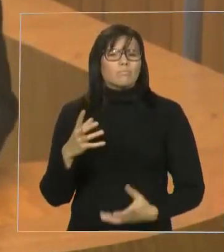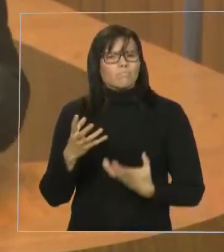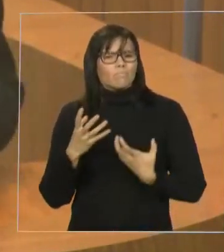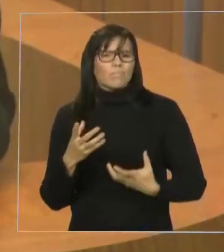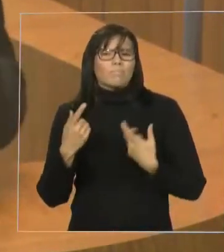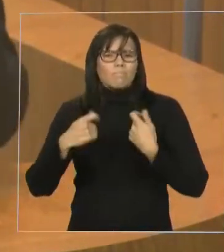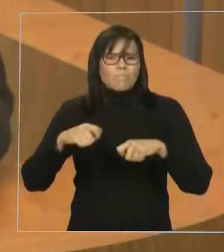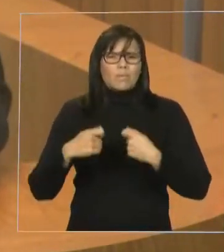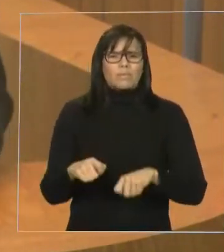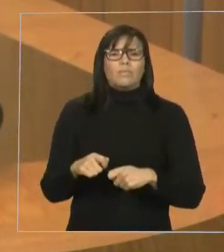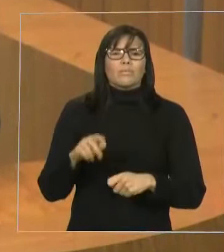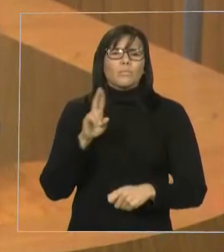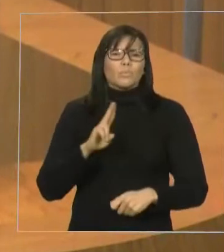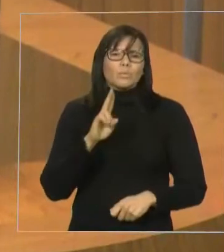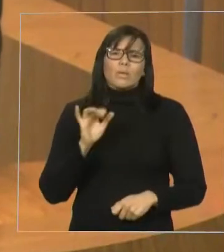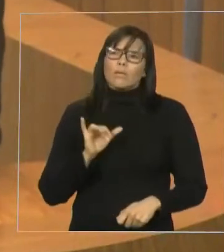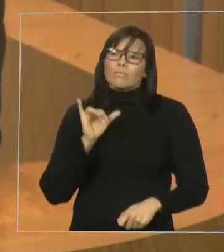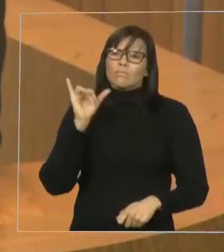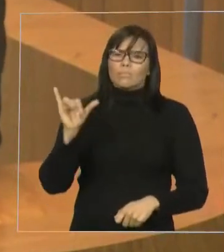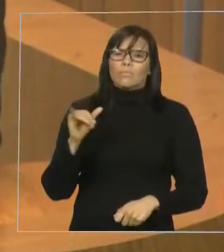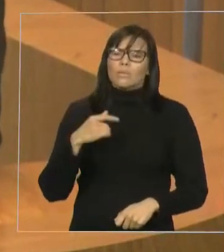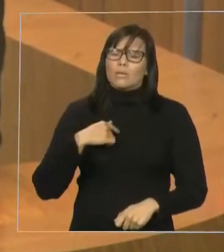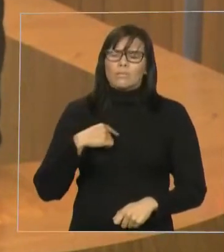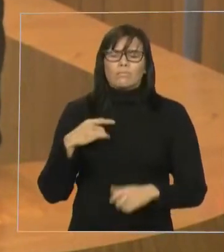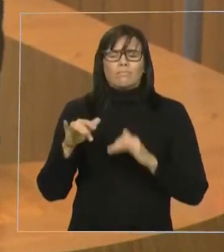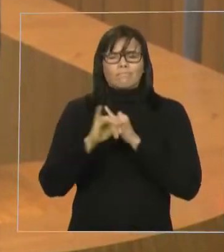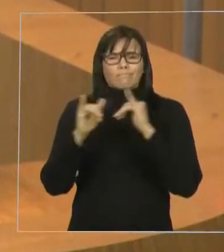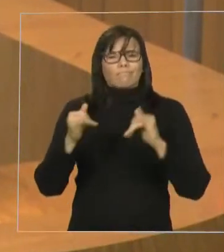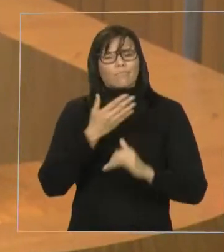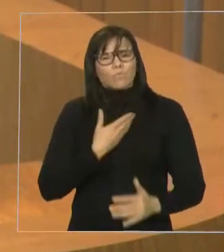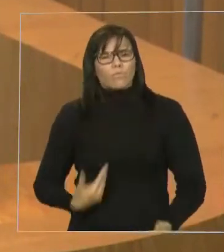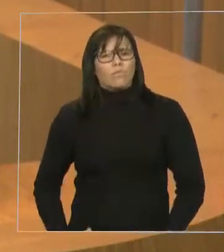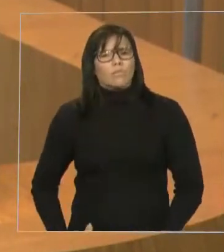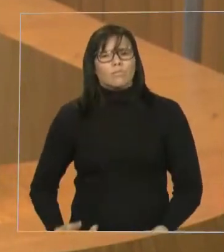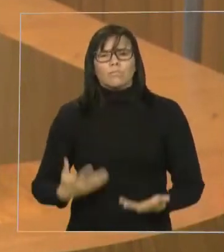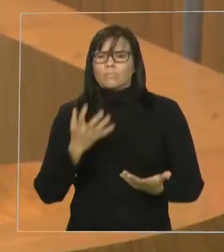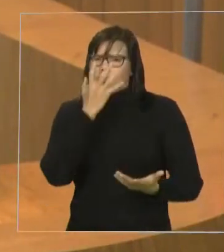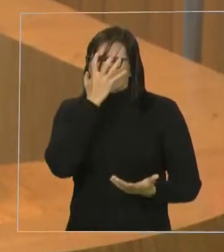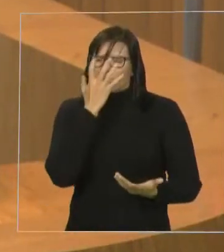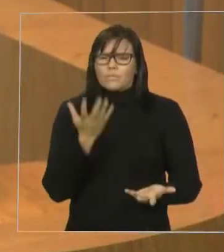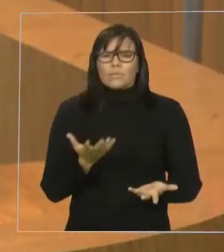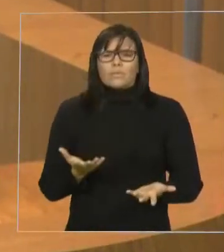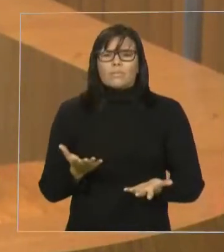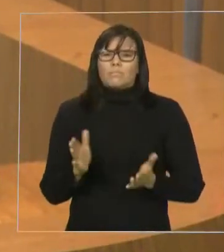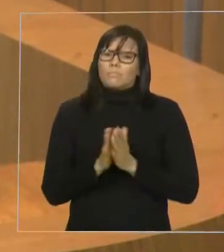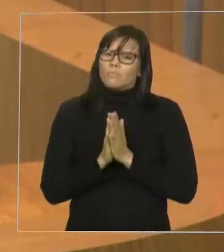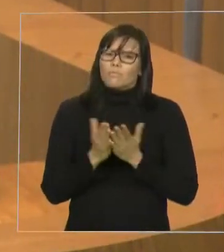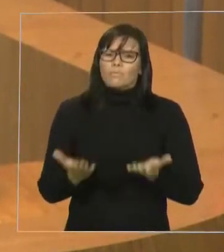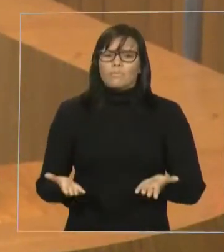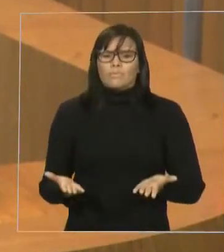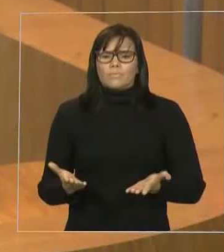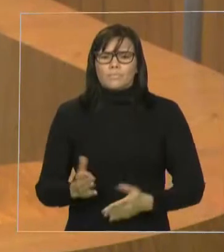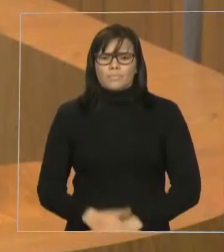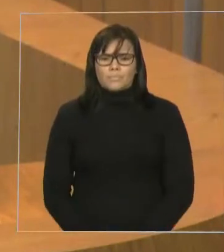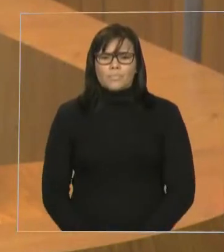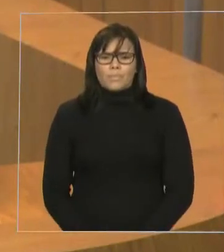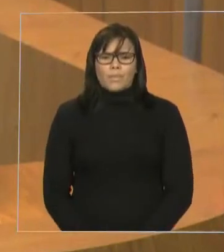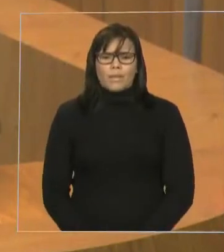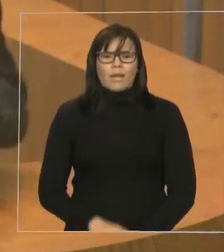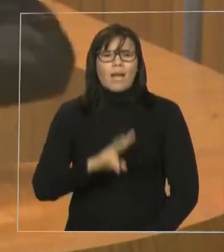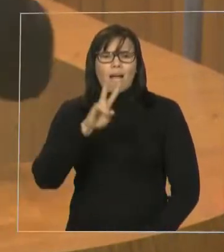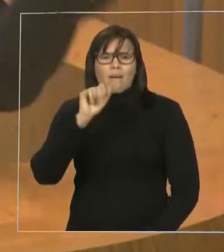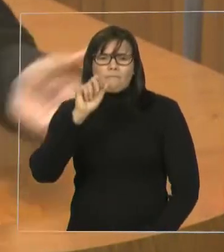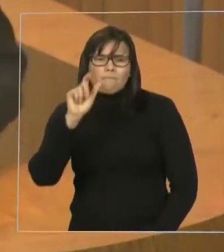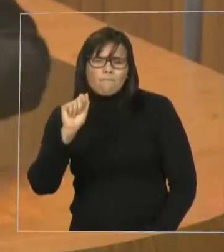um verdadeiro absurdo descaso. Fomos embarcar as passagens para hoje, só tinha vaga às 13